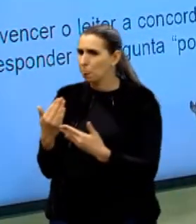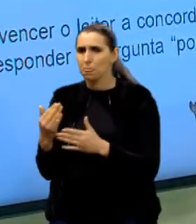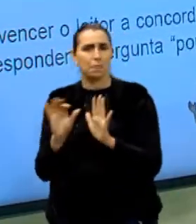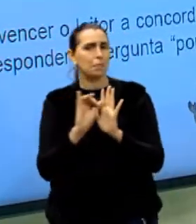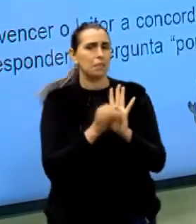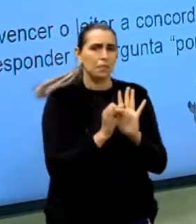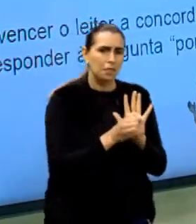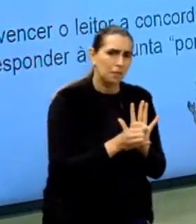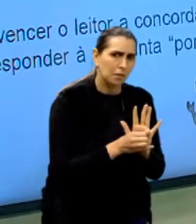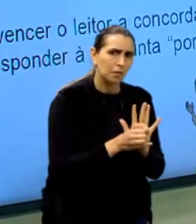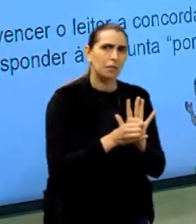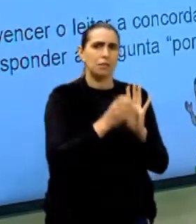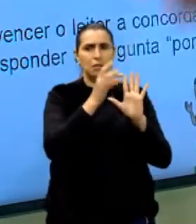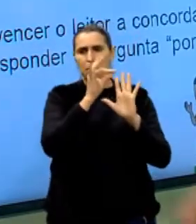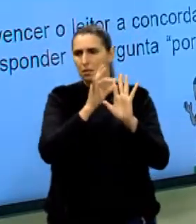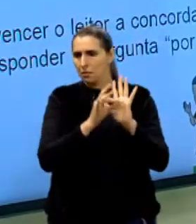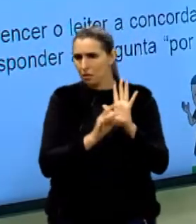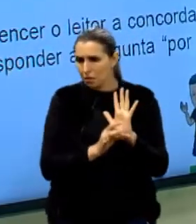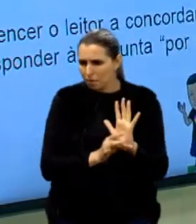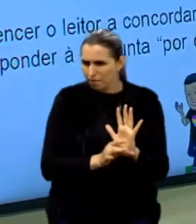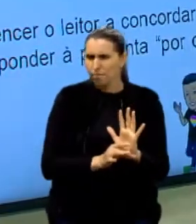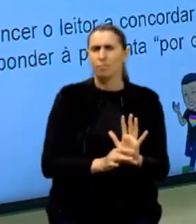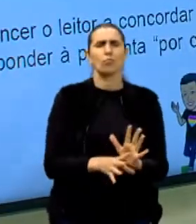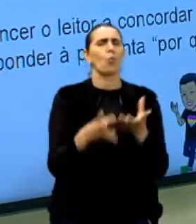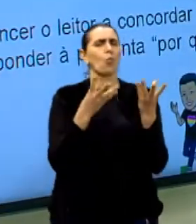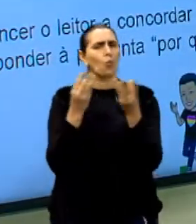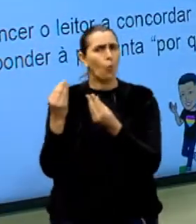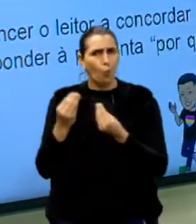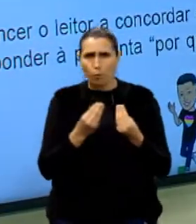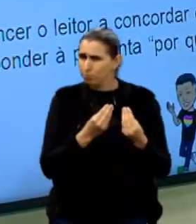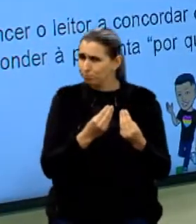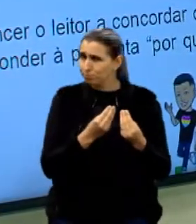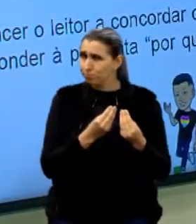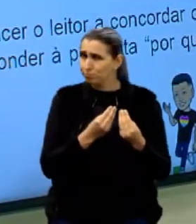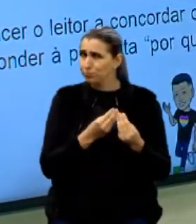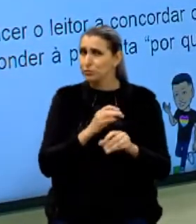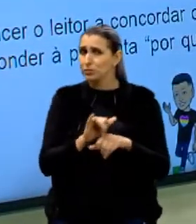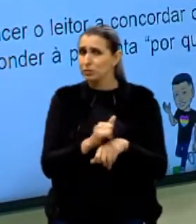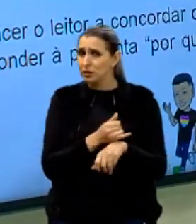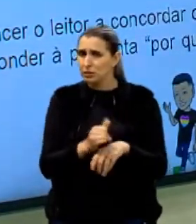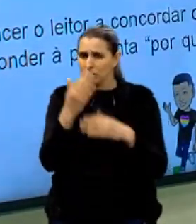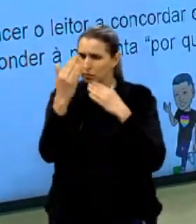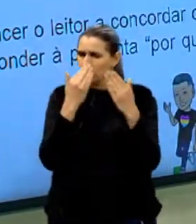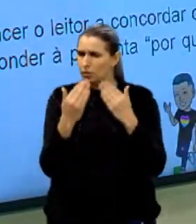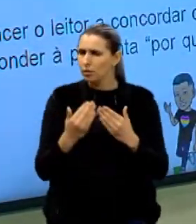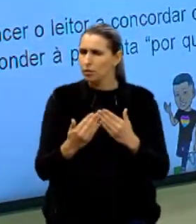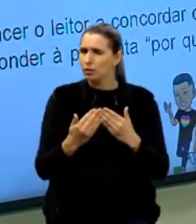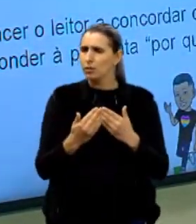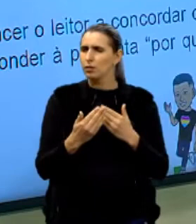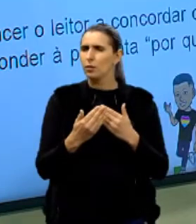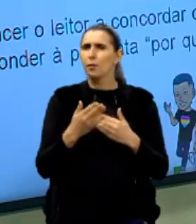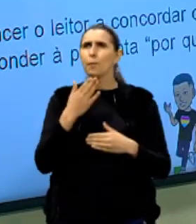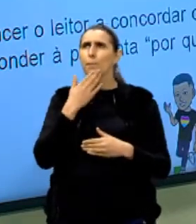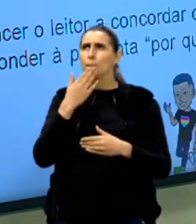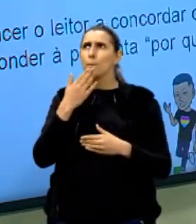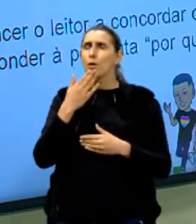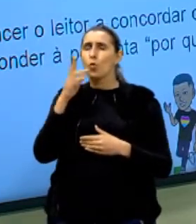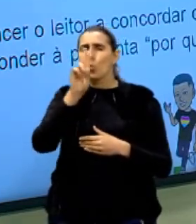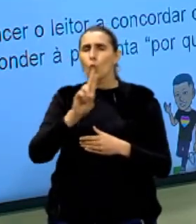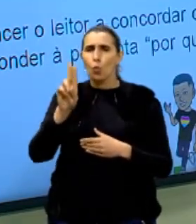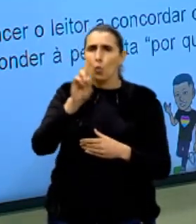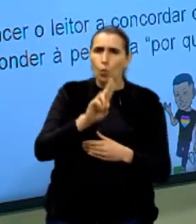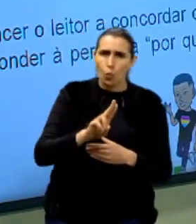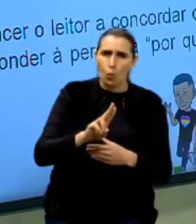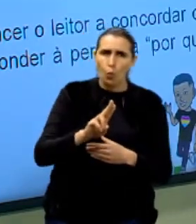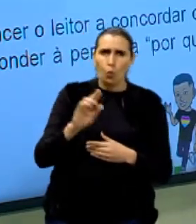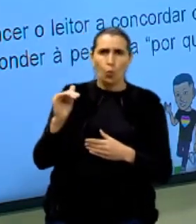narração, descrição e tem um monte, tá? A gente vai analisar a pela autoridade, que é quando tu usa alguma